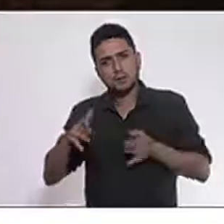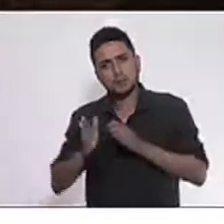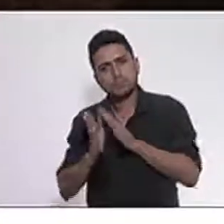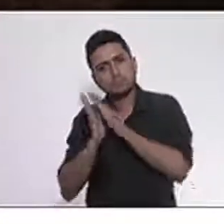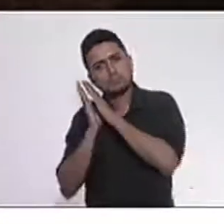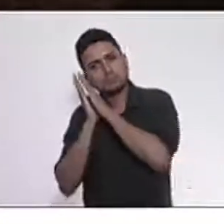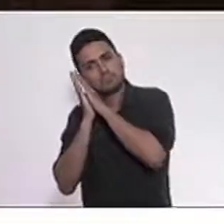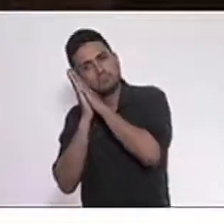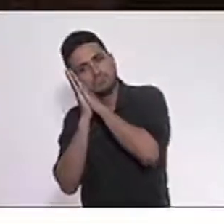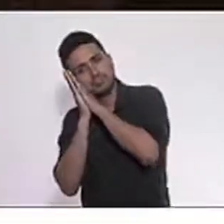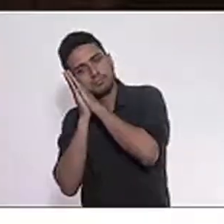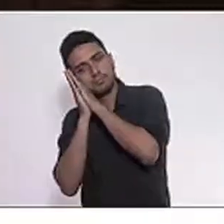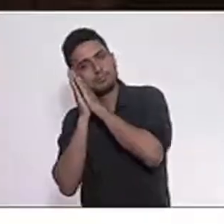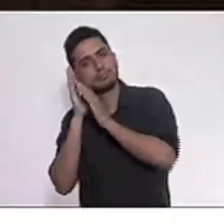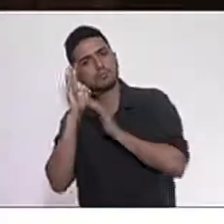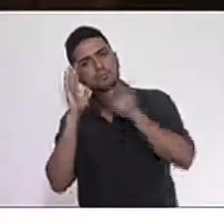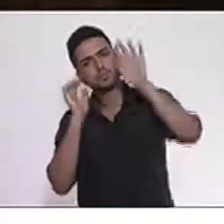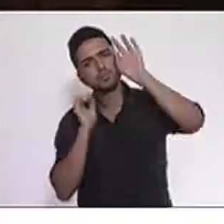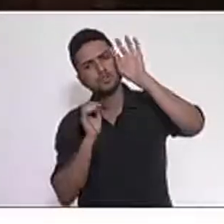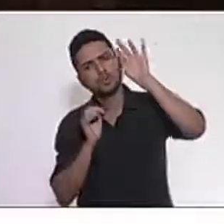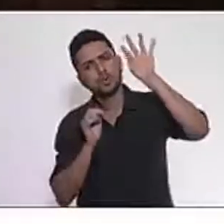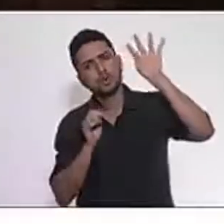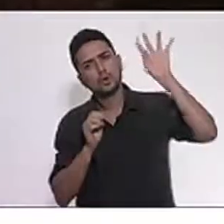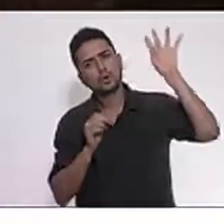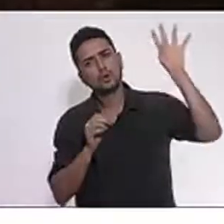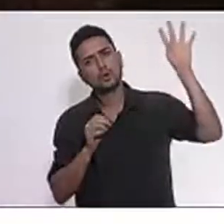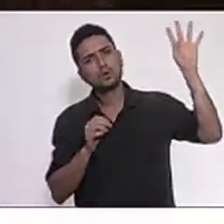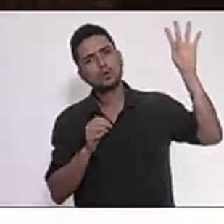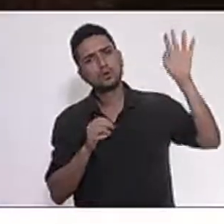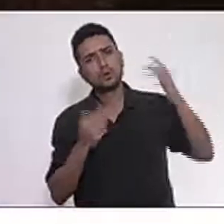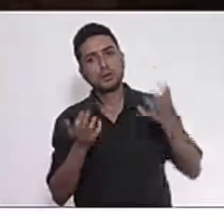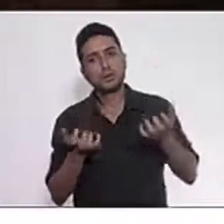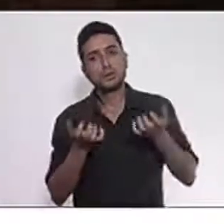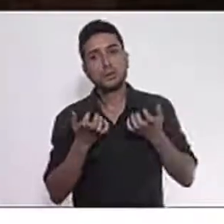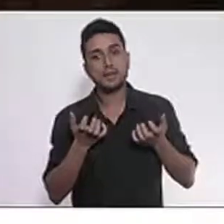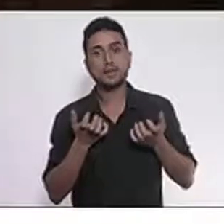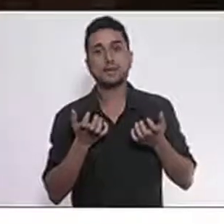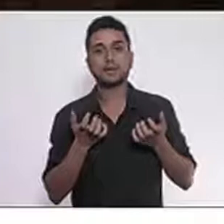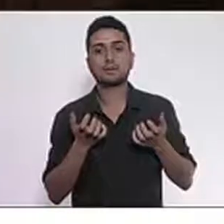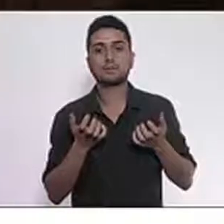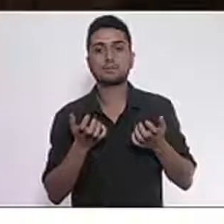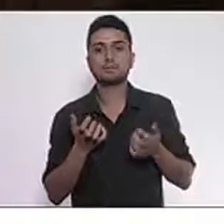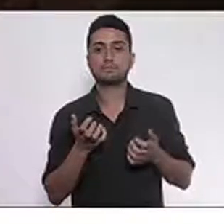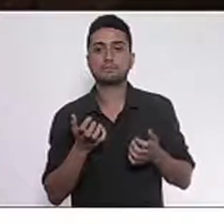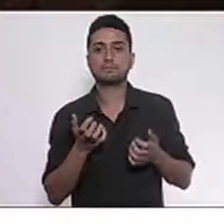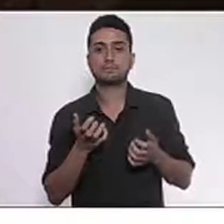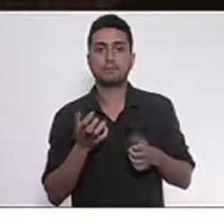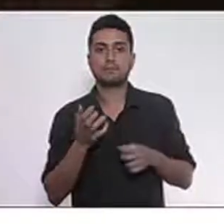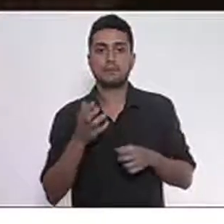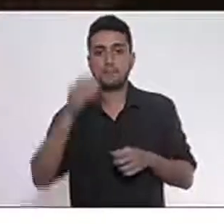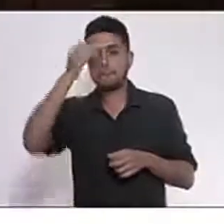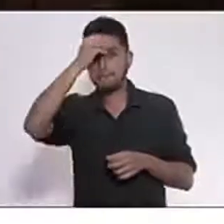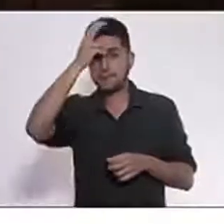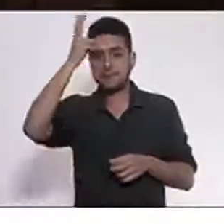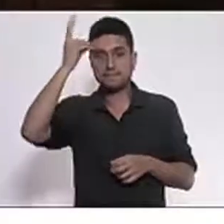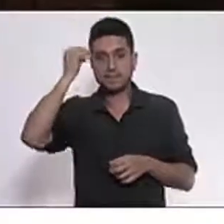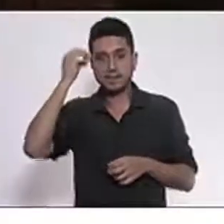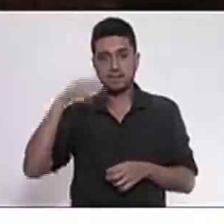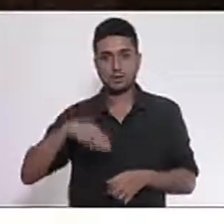nebulosos de ser prefeito de Macaé. Nebulosos porque está muito longe.